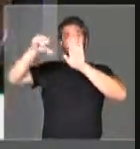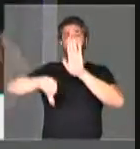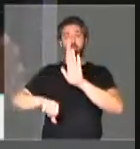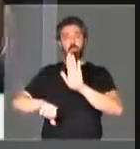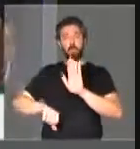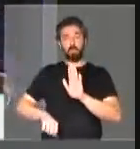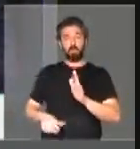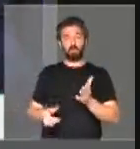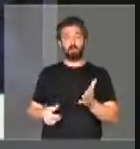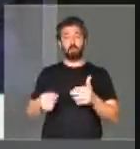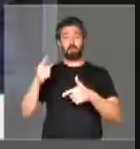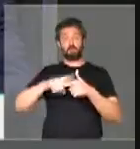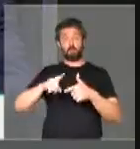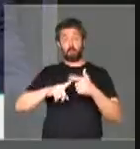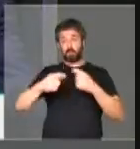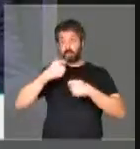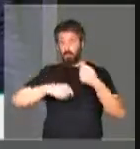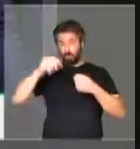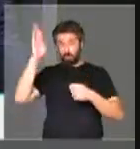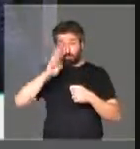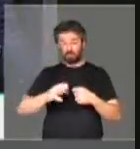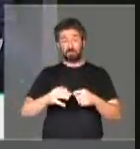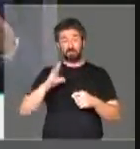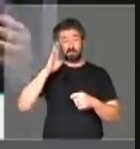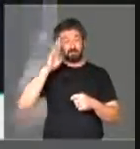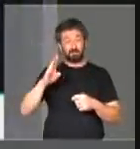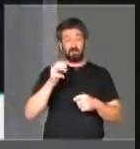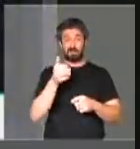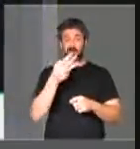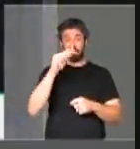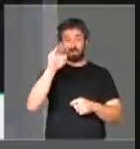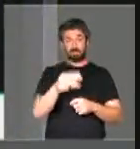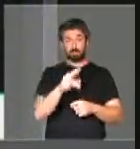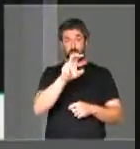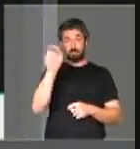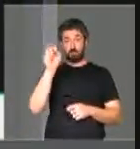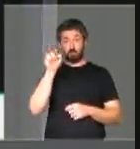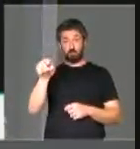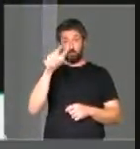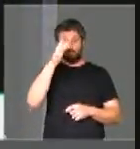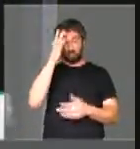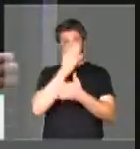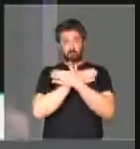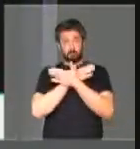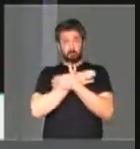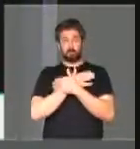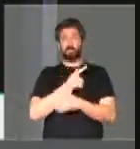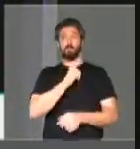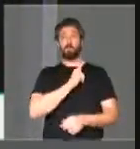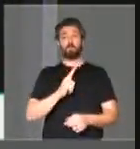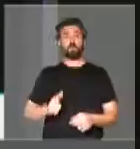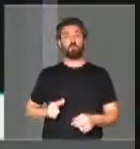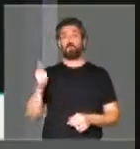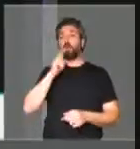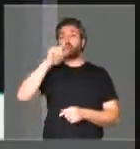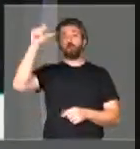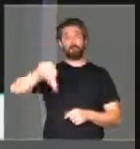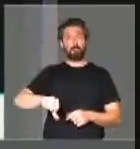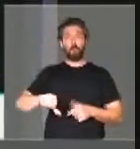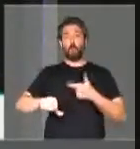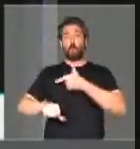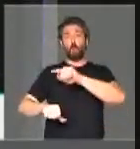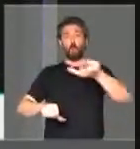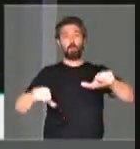bastassem os graves problemas na economia brasileira, pelos 13 milhões e meio de desempregados. O governo consegue piorar outras